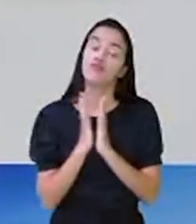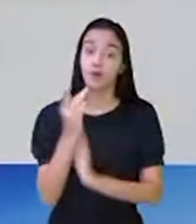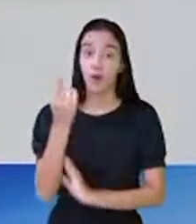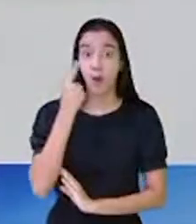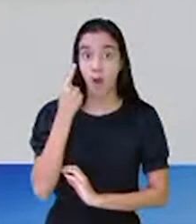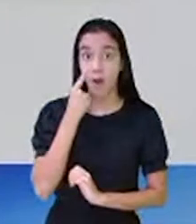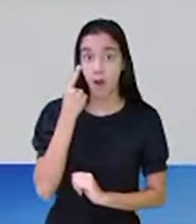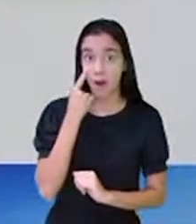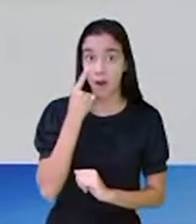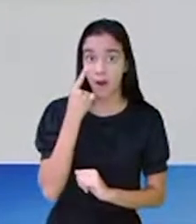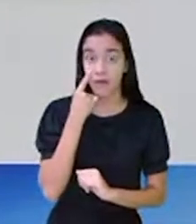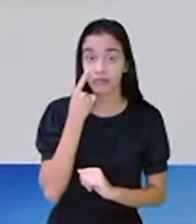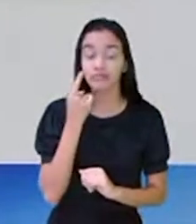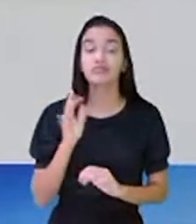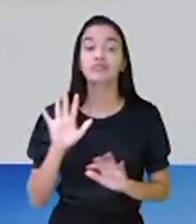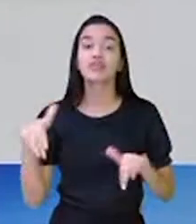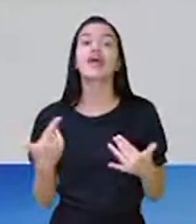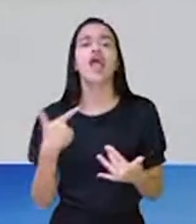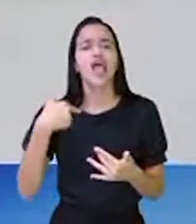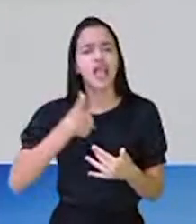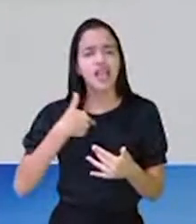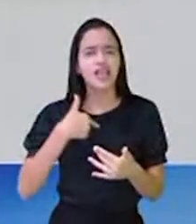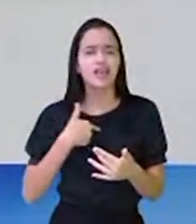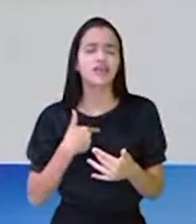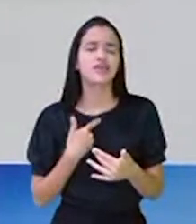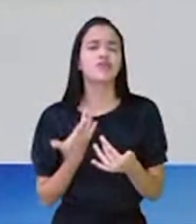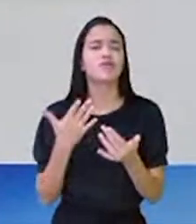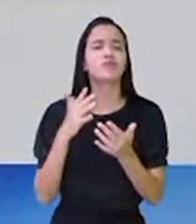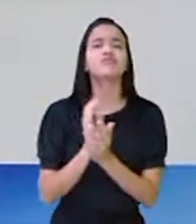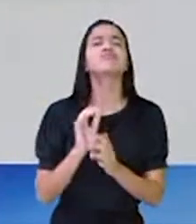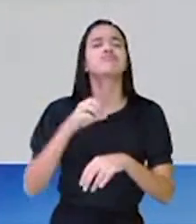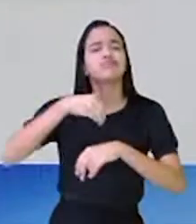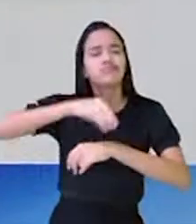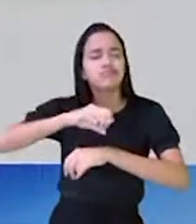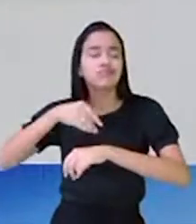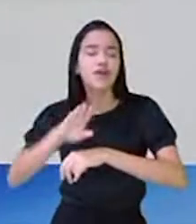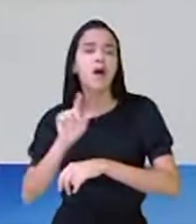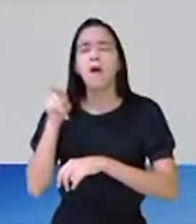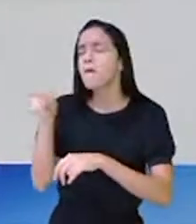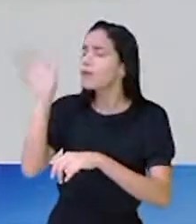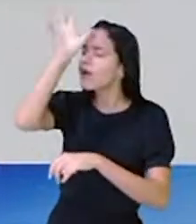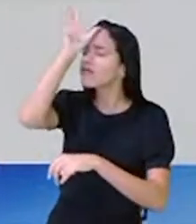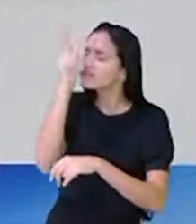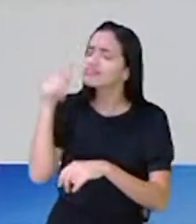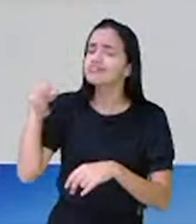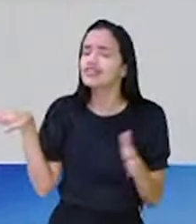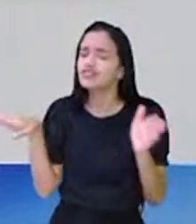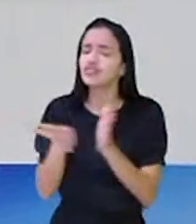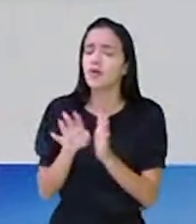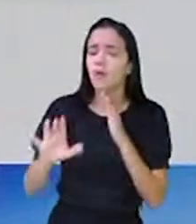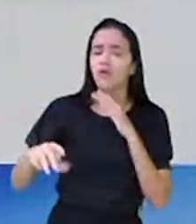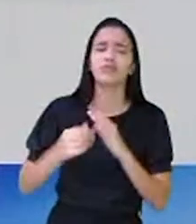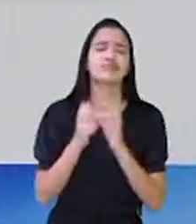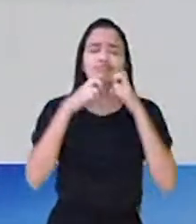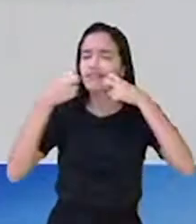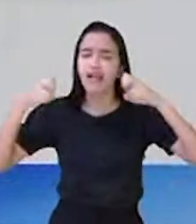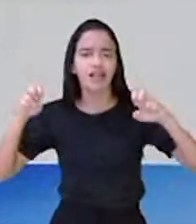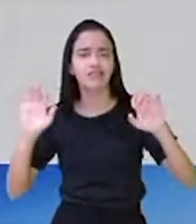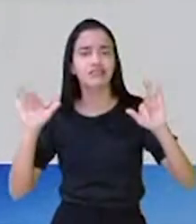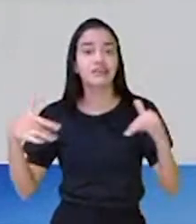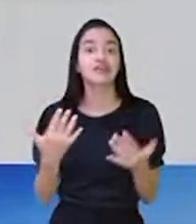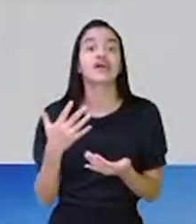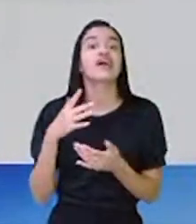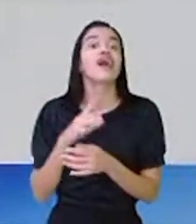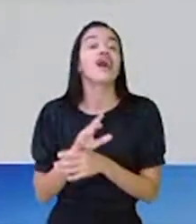olhe, não abra mais a minha aula, não, deixe que eu mesmo abra, porque você chegou, só veio aqui cantar e dizer que Deus ajuda quem